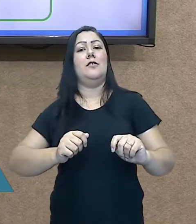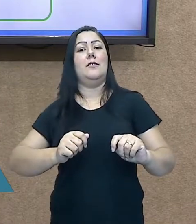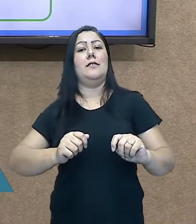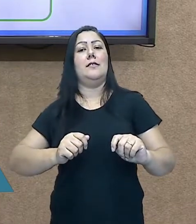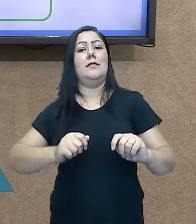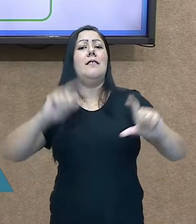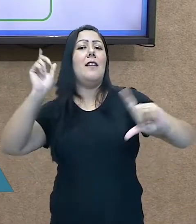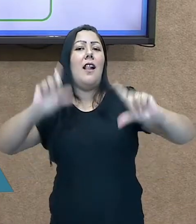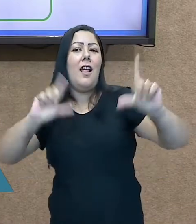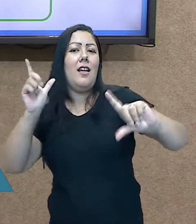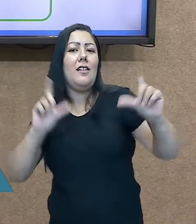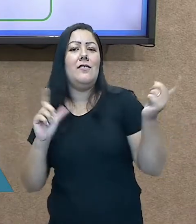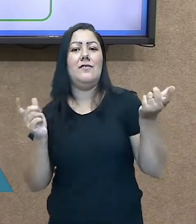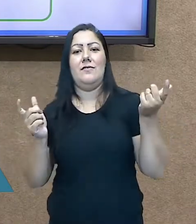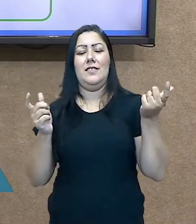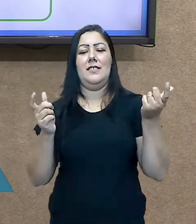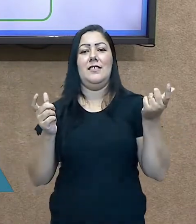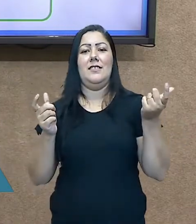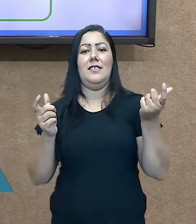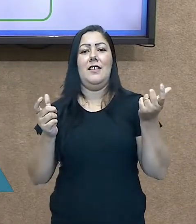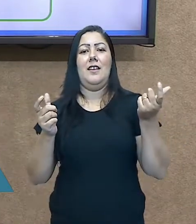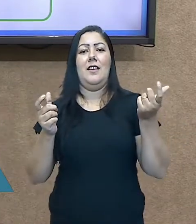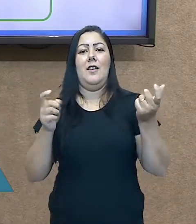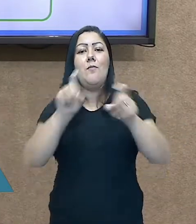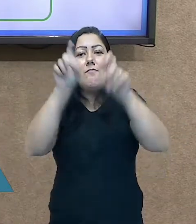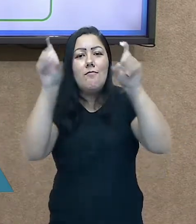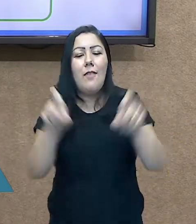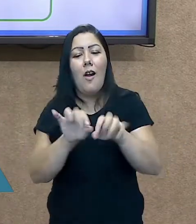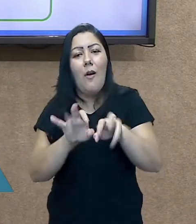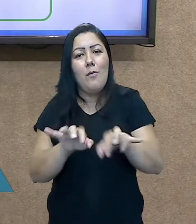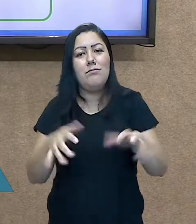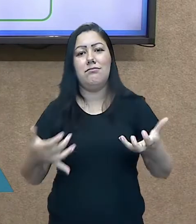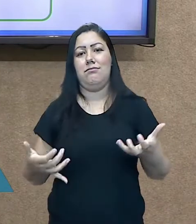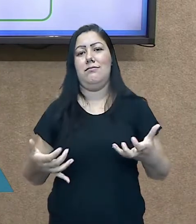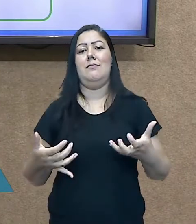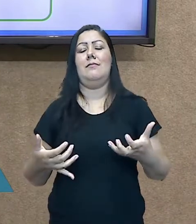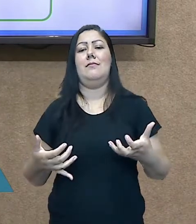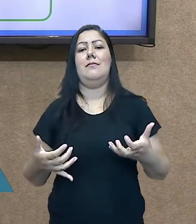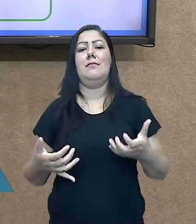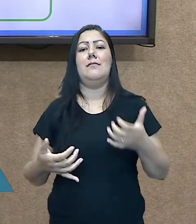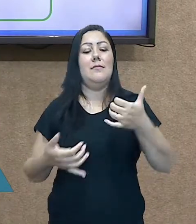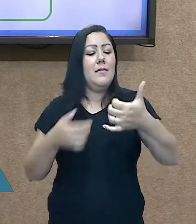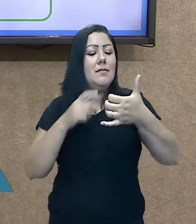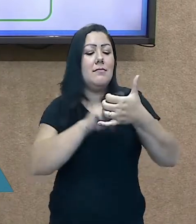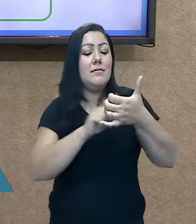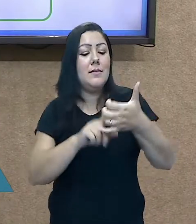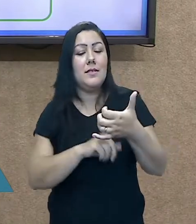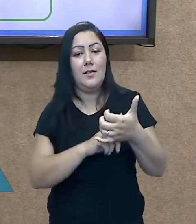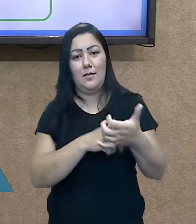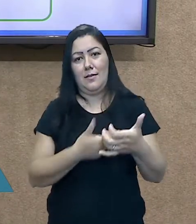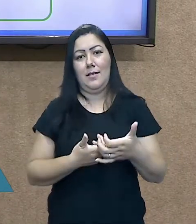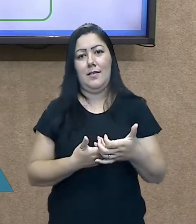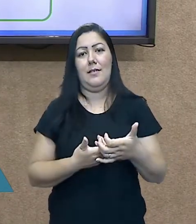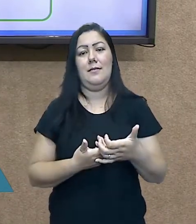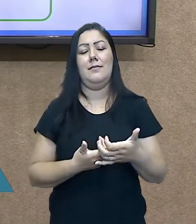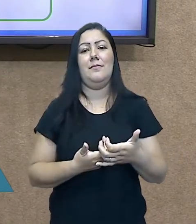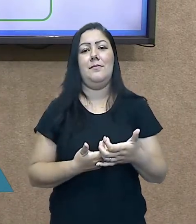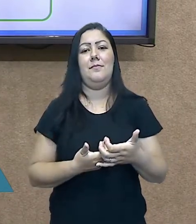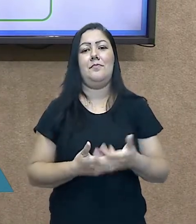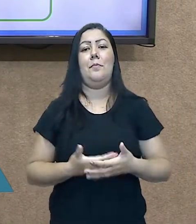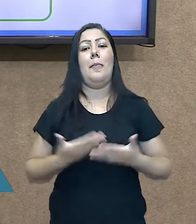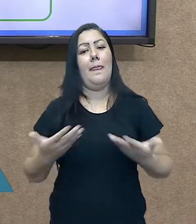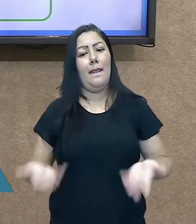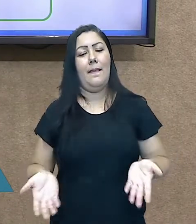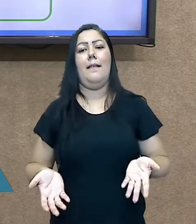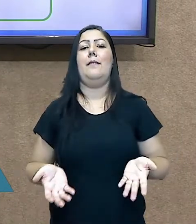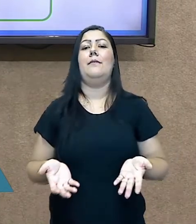tempo. Mas nós precisamos saber de que forma fazer isso. Por isso, o estudo da